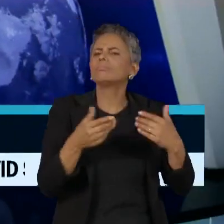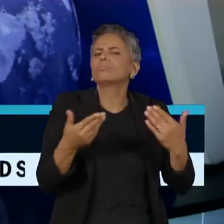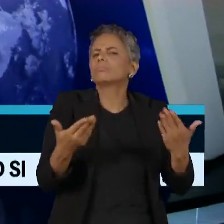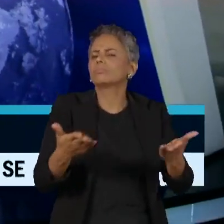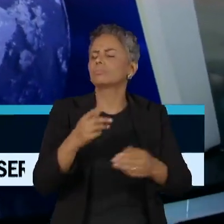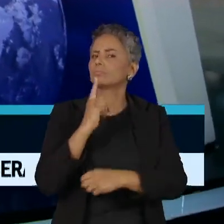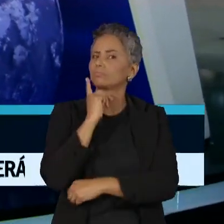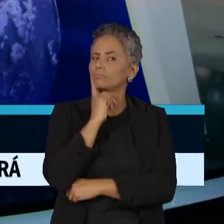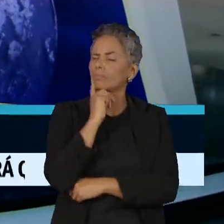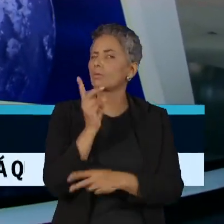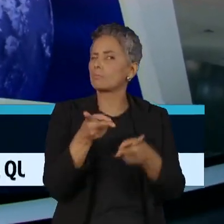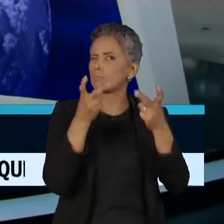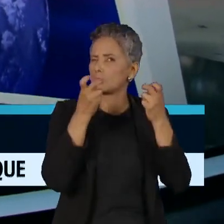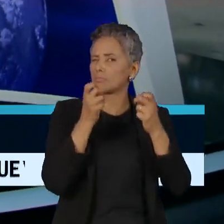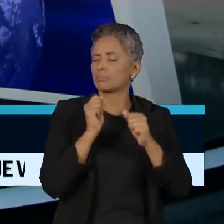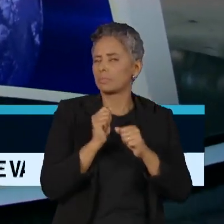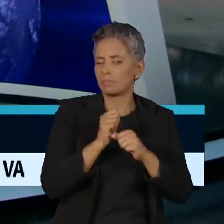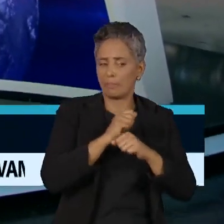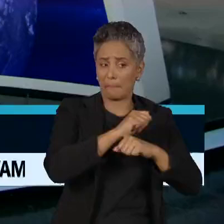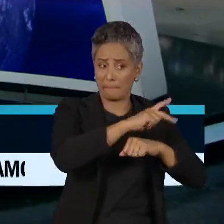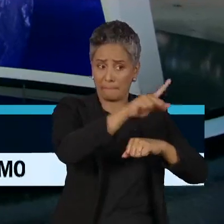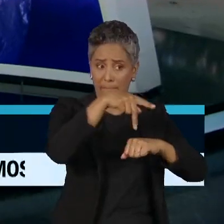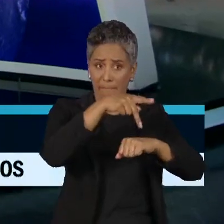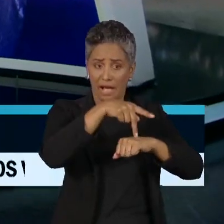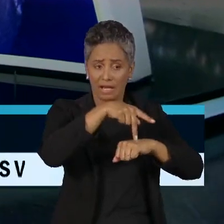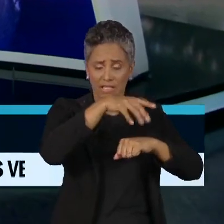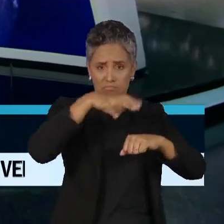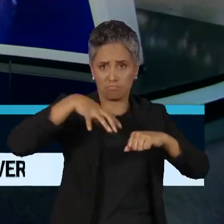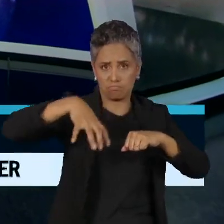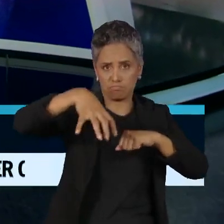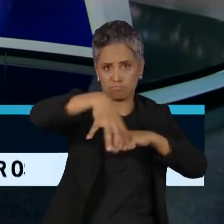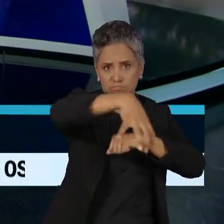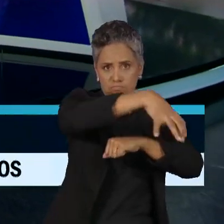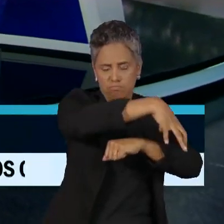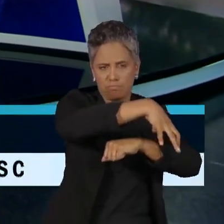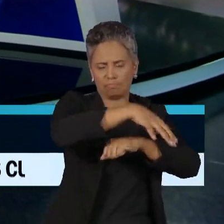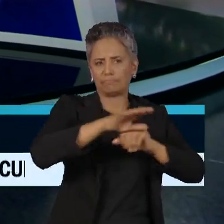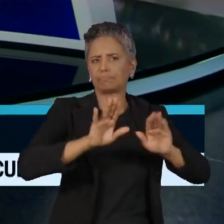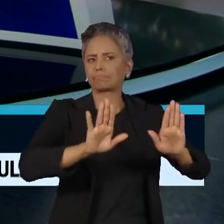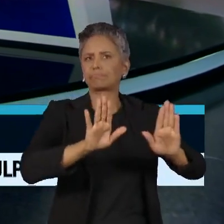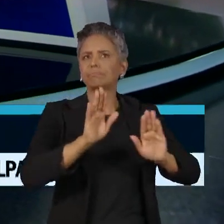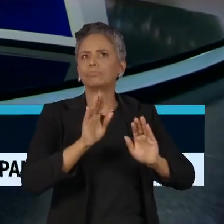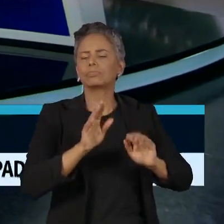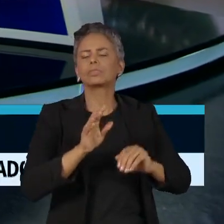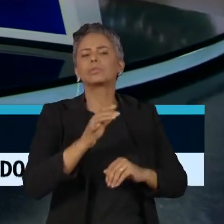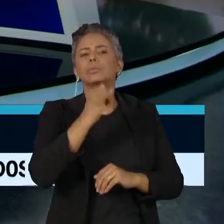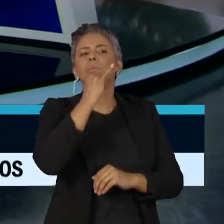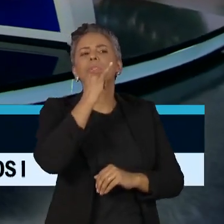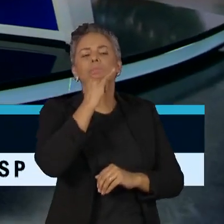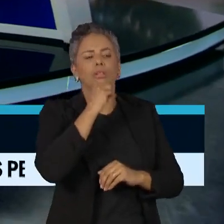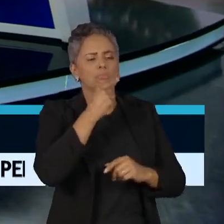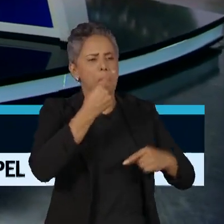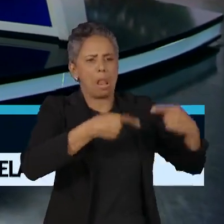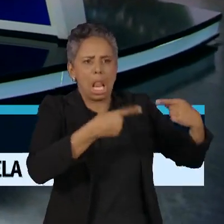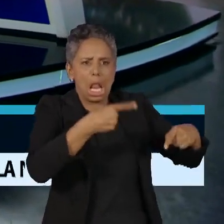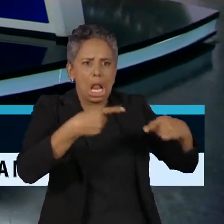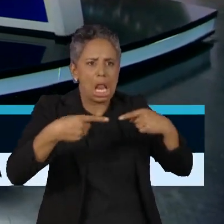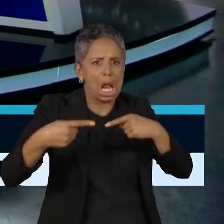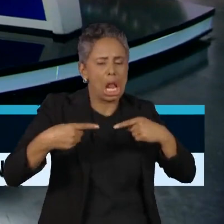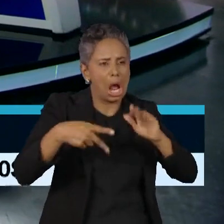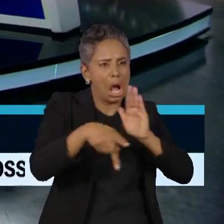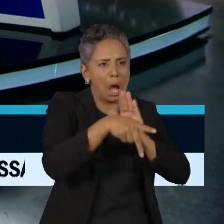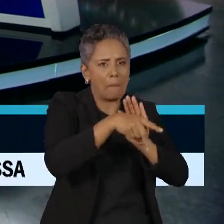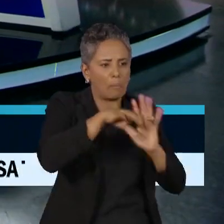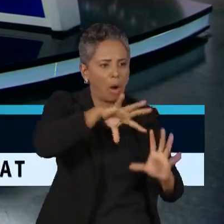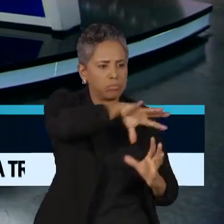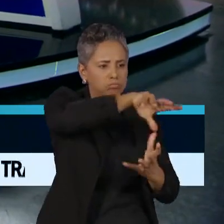grande país em relação aos que estão no seu entorno. É hora da gente deixar de lado o debate ideológico em relação, por exemplo, ao Mercosul e a posição